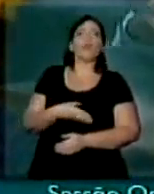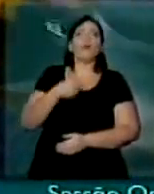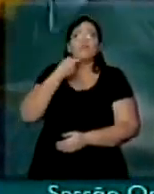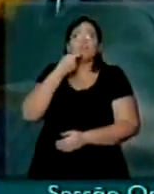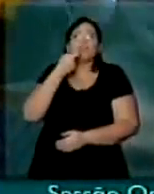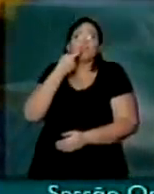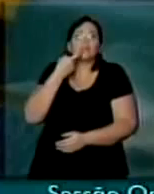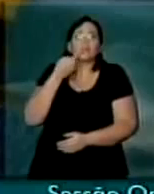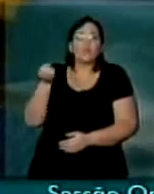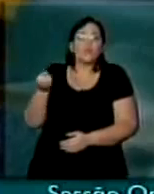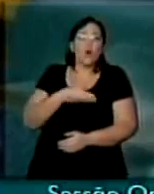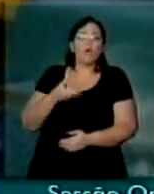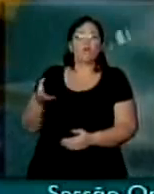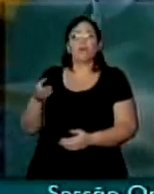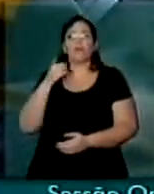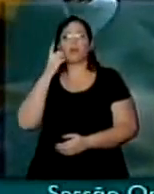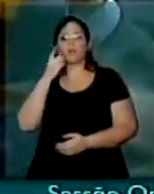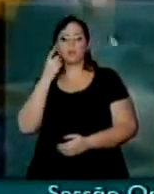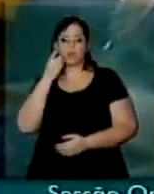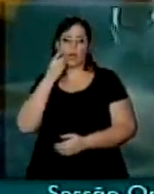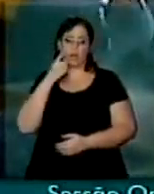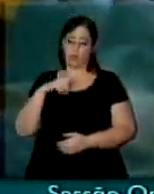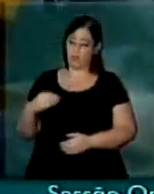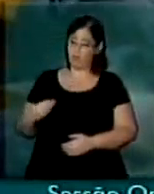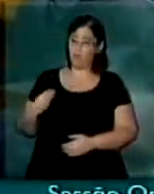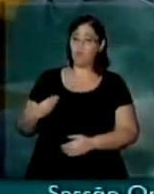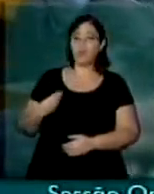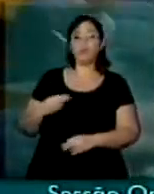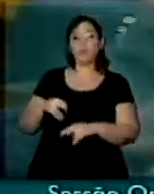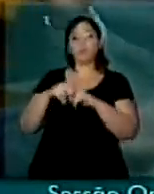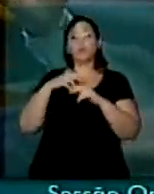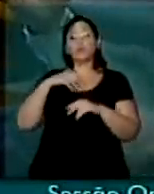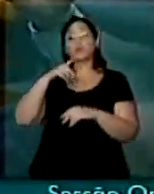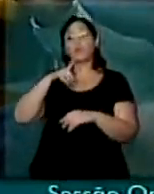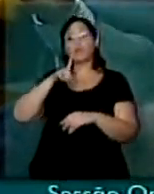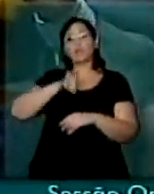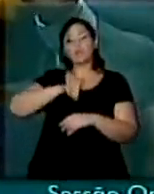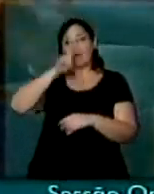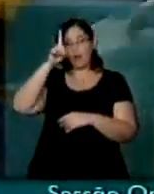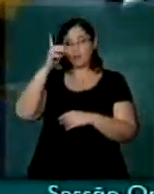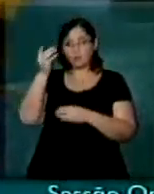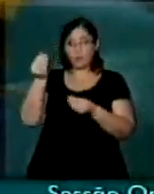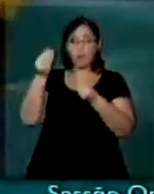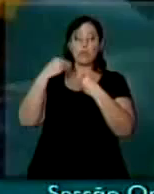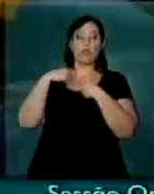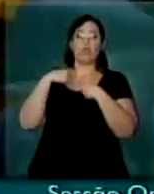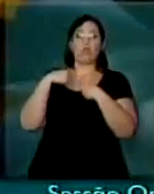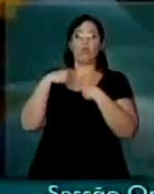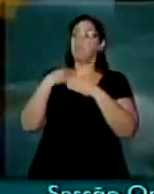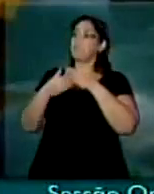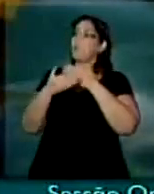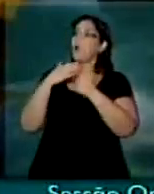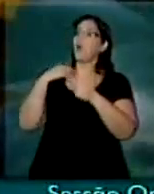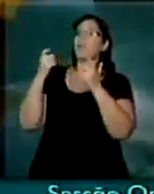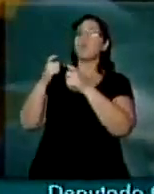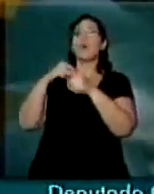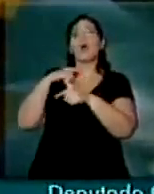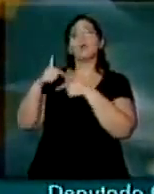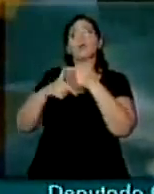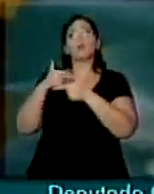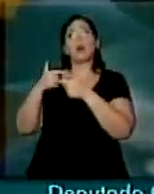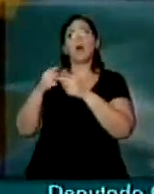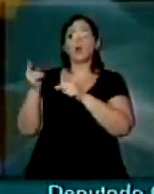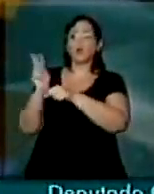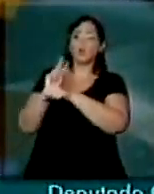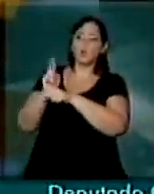um novo deputado, que estou aqui por um milagre de Deus, tanto faz estar aqui, como se estivesse lá, comandando a guarnição